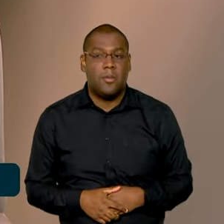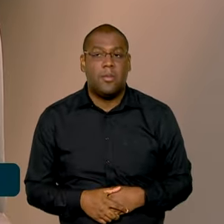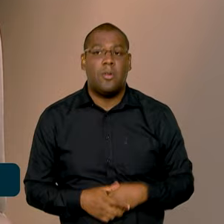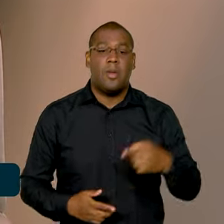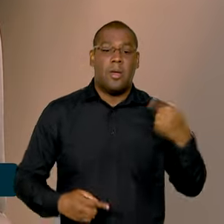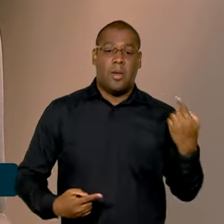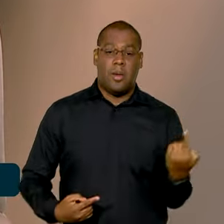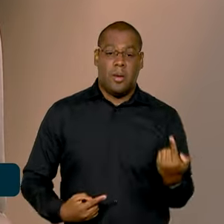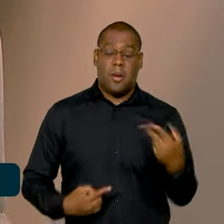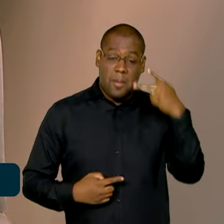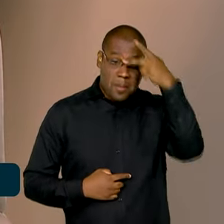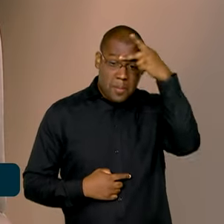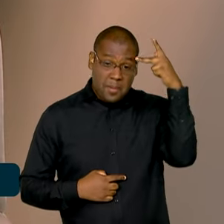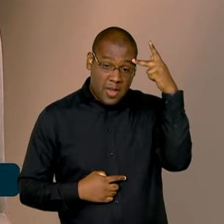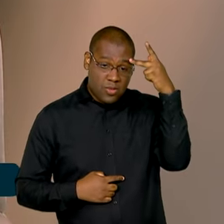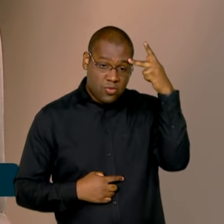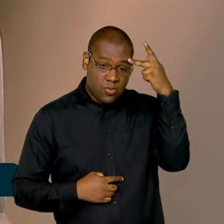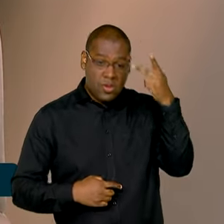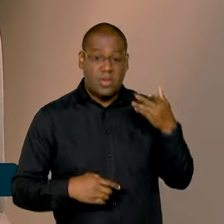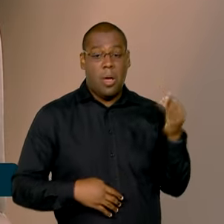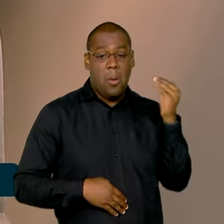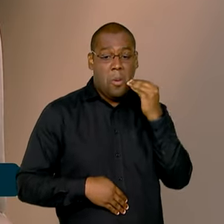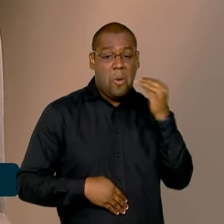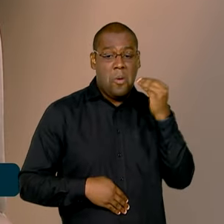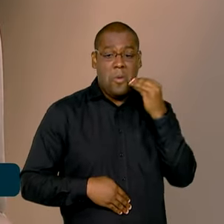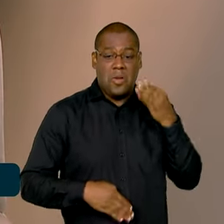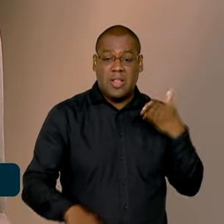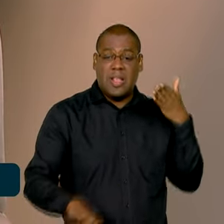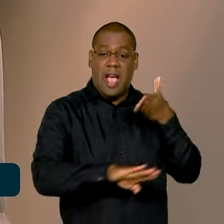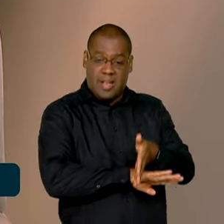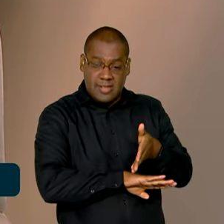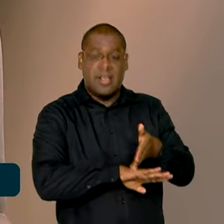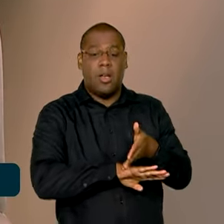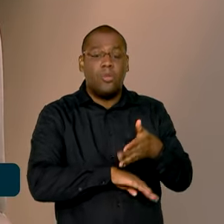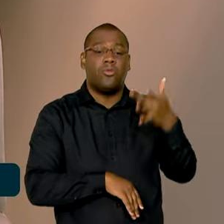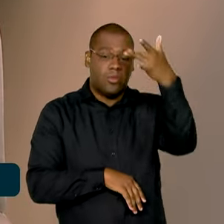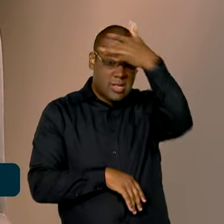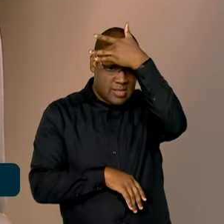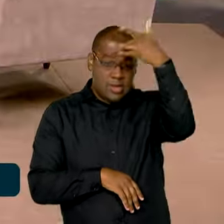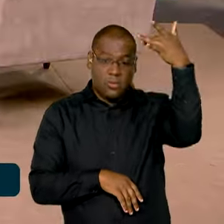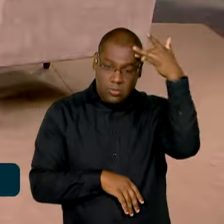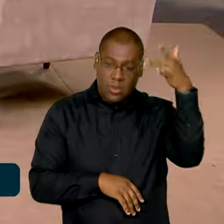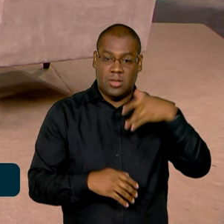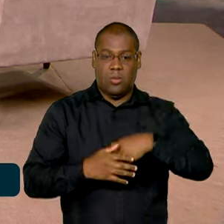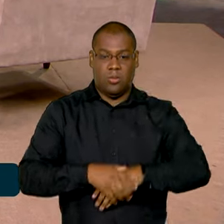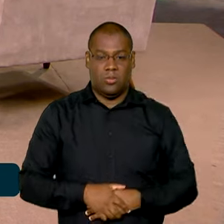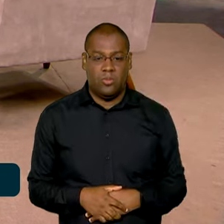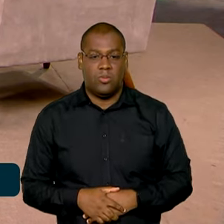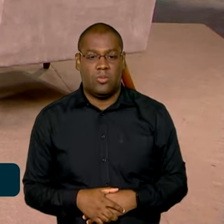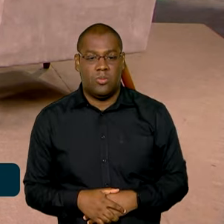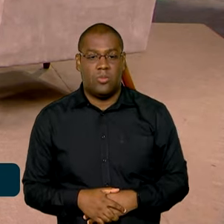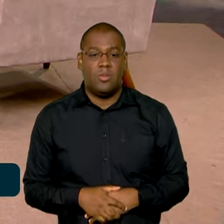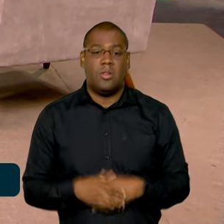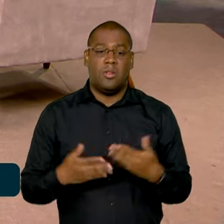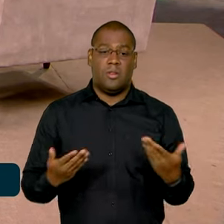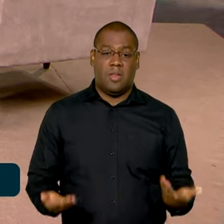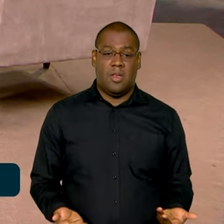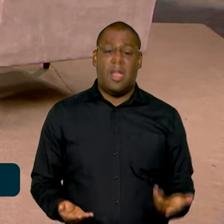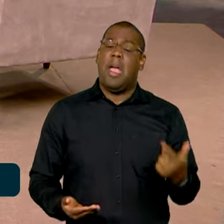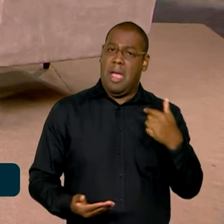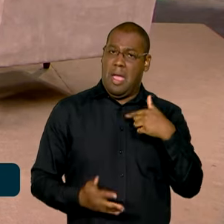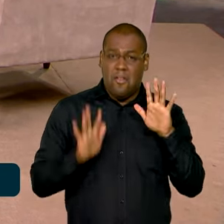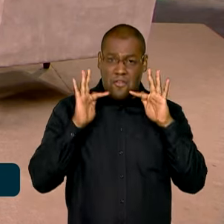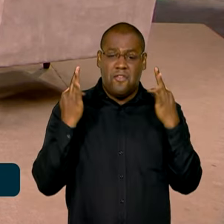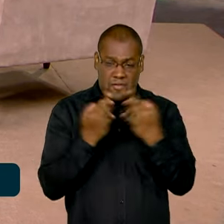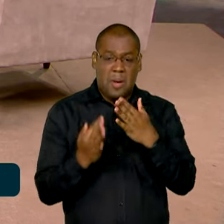para que essas pessoas tenham uma chance de se recuperar. E retornar. E retornar. Todo mundo sabe, quem tem em casa um parente, eu já tive